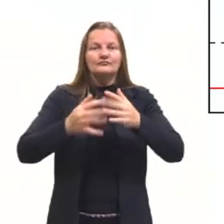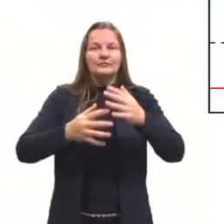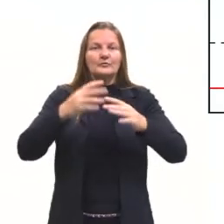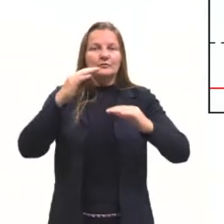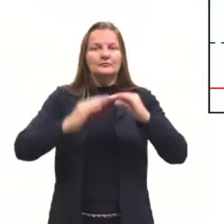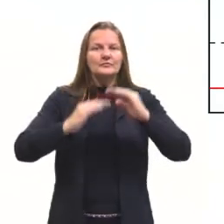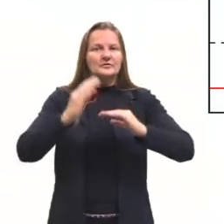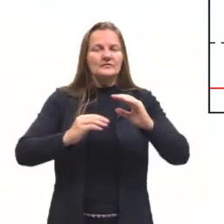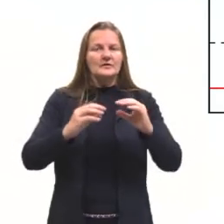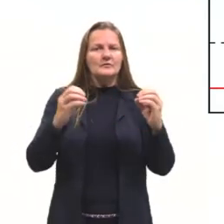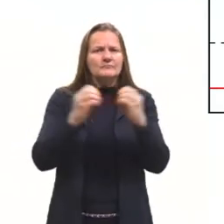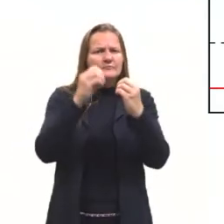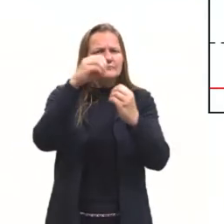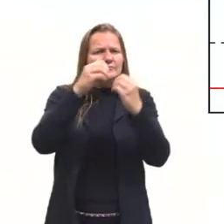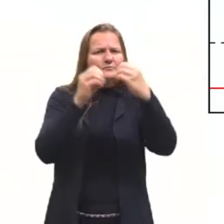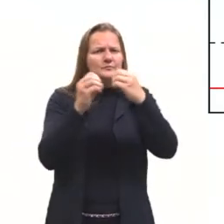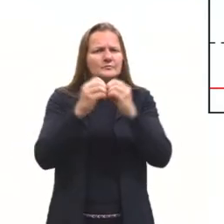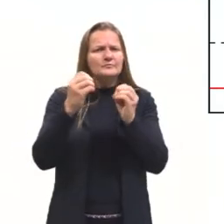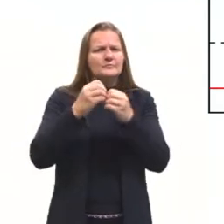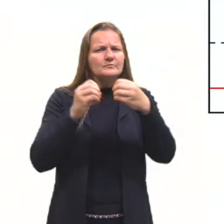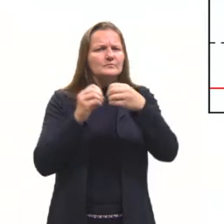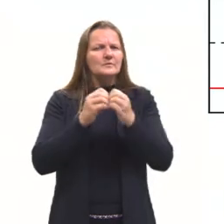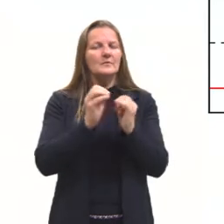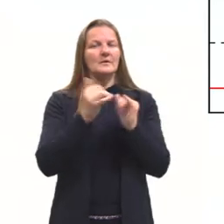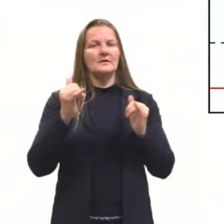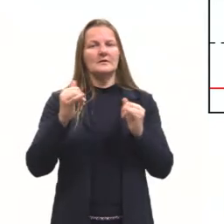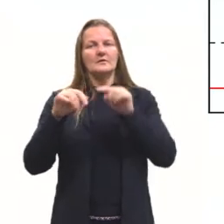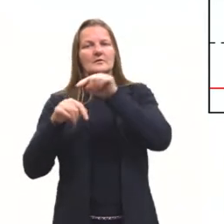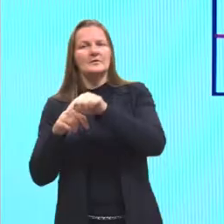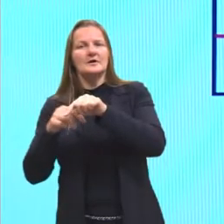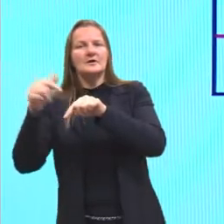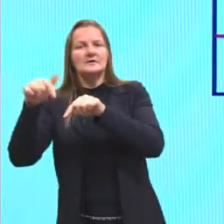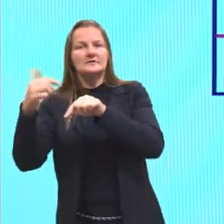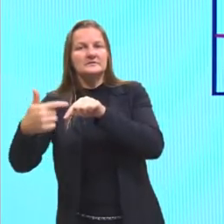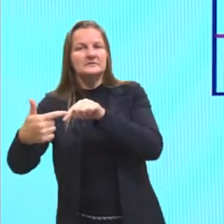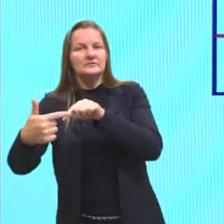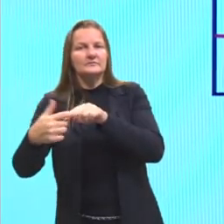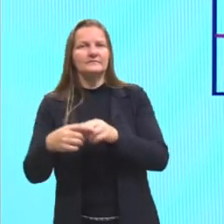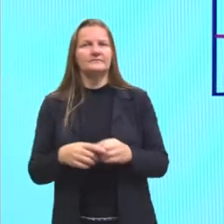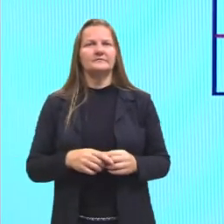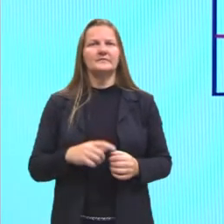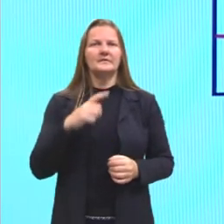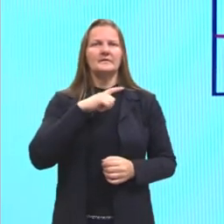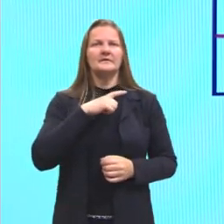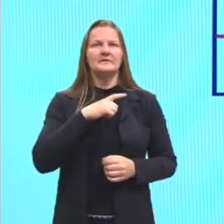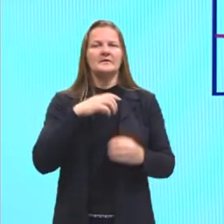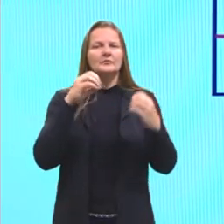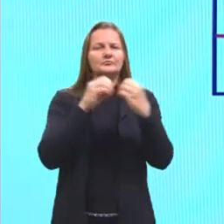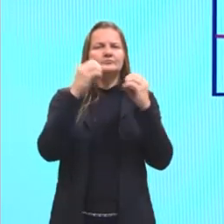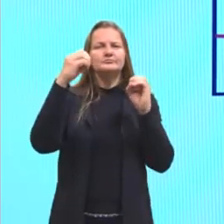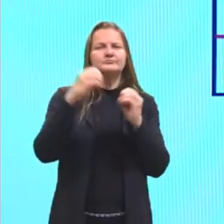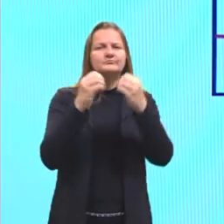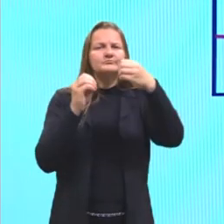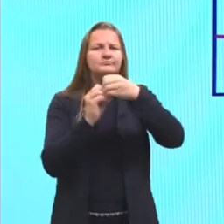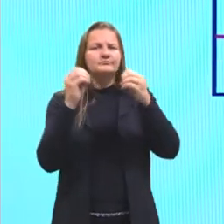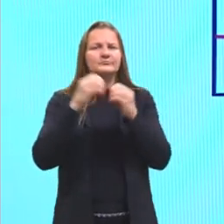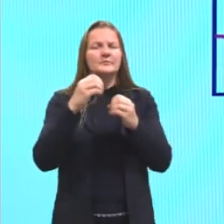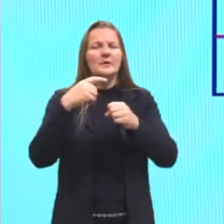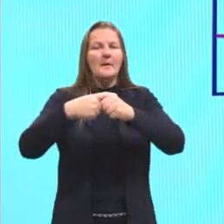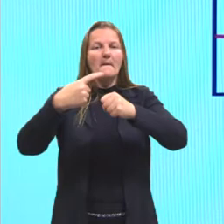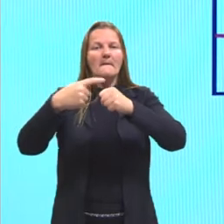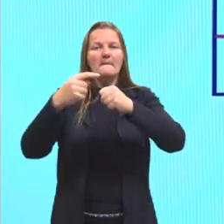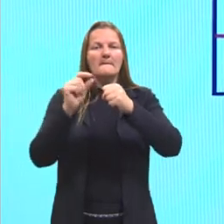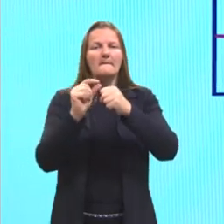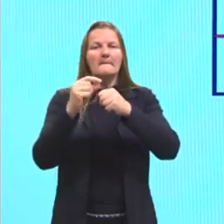intermediário, é estado de transição, tá? Então, esses choques, na teoria das colisões entre as moléculas, eles